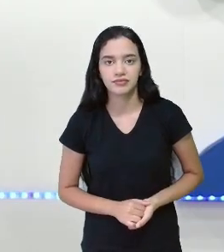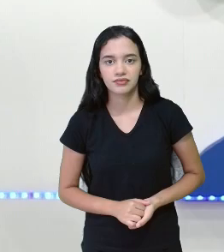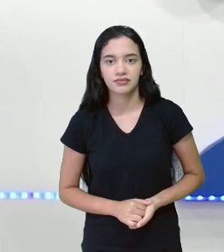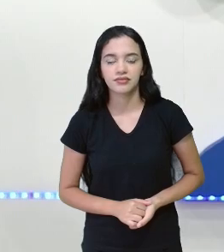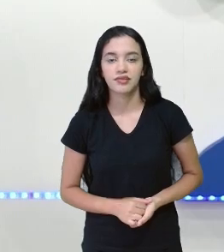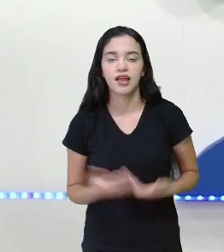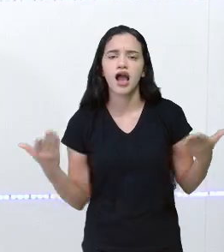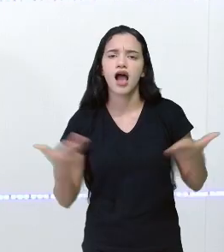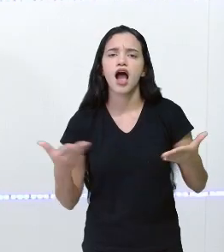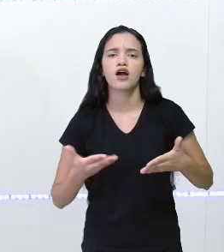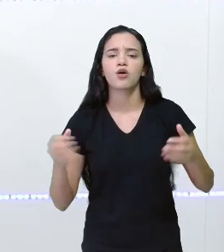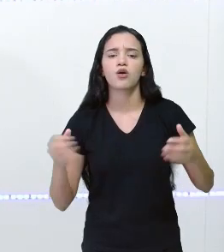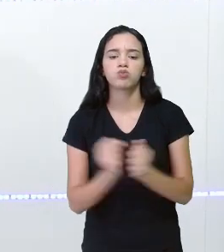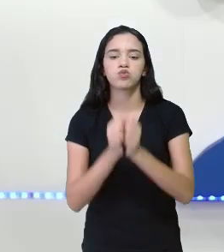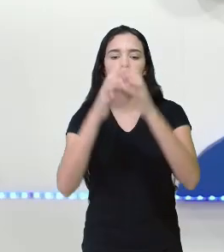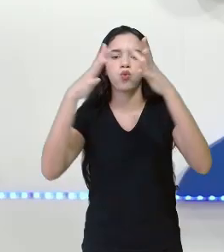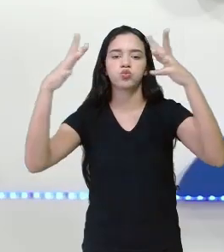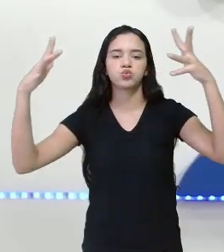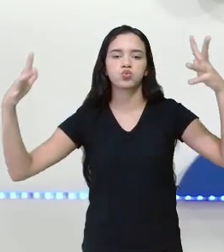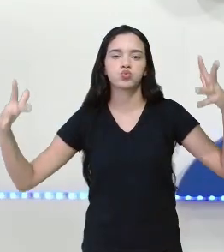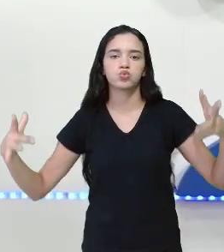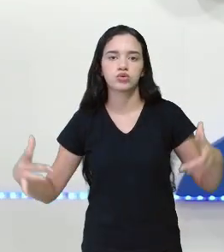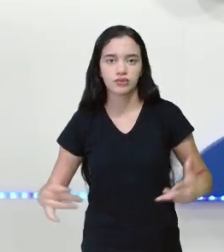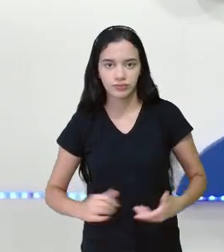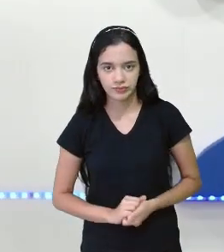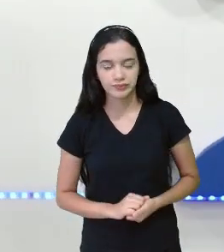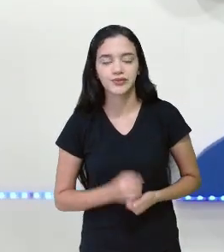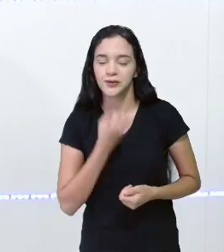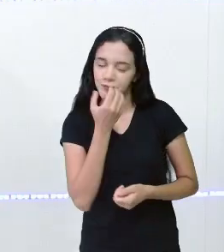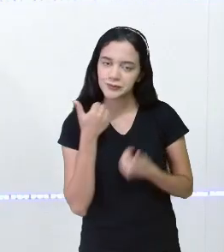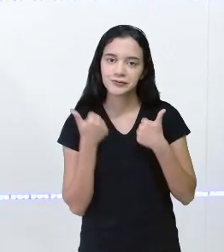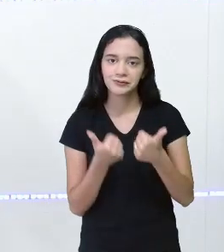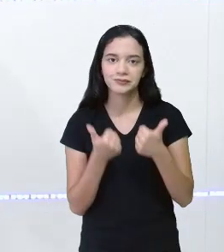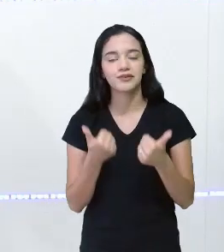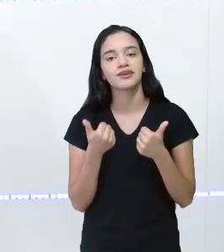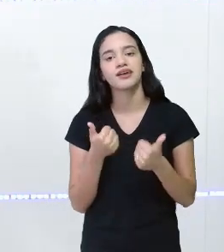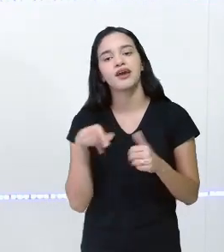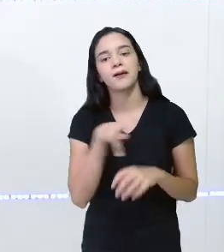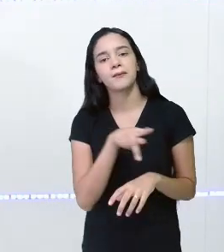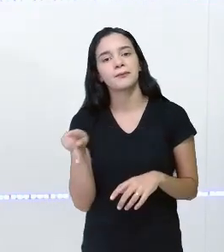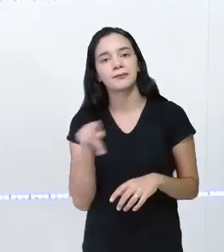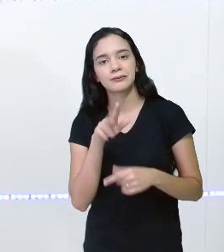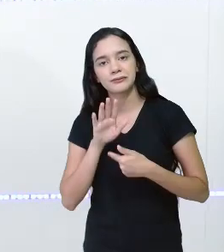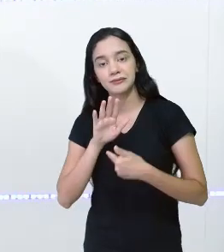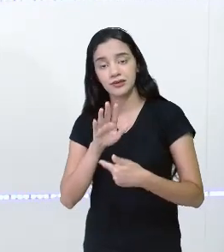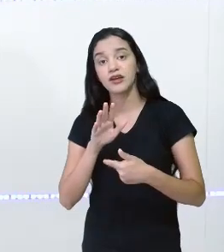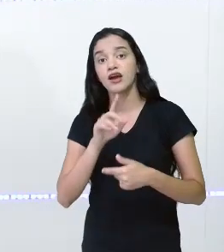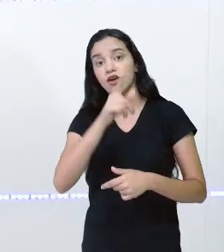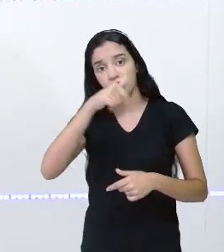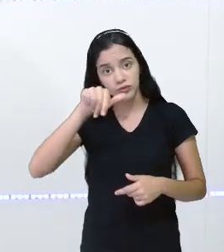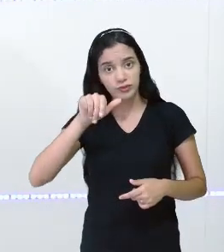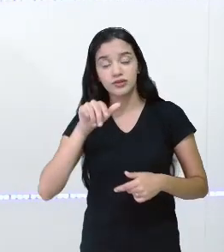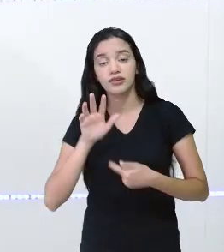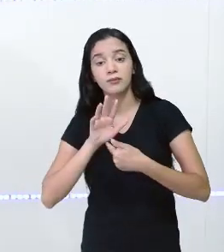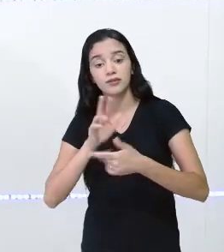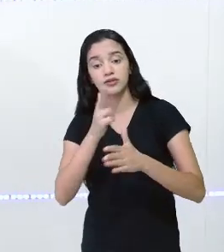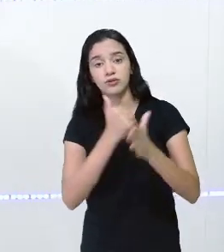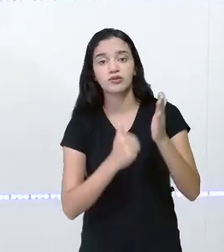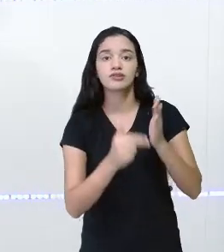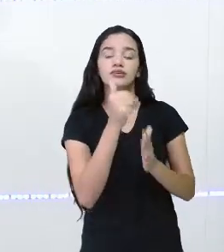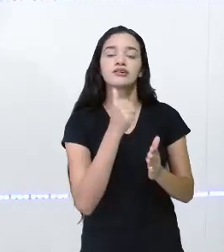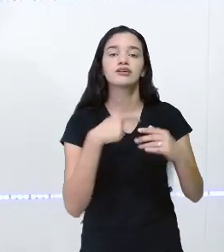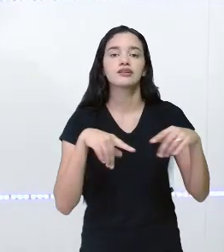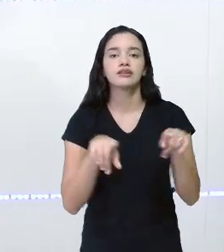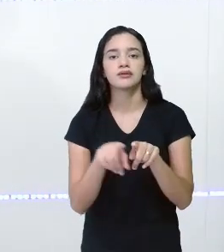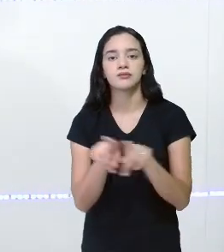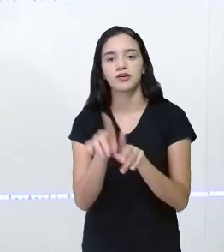E agora, uma explosão? Bum! Muito bem. A professora representou com o som. Vocês vão representar com o desenho e